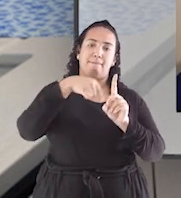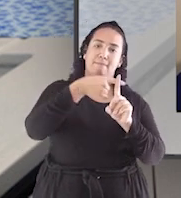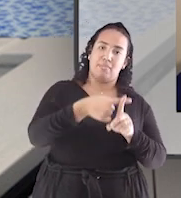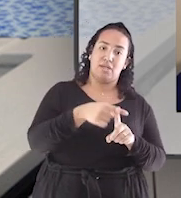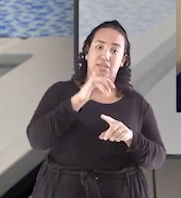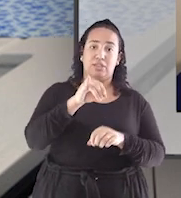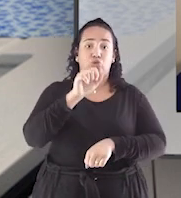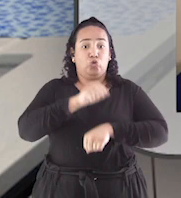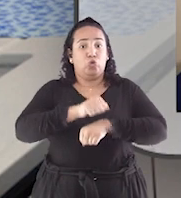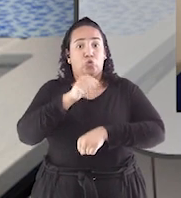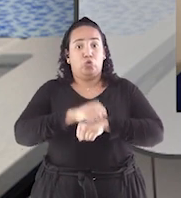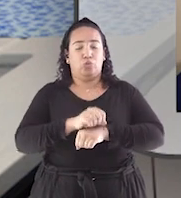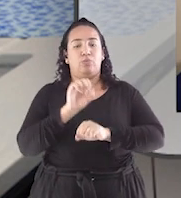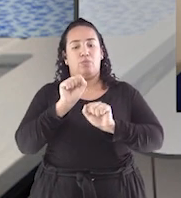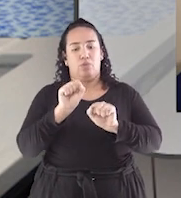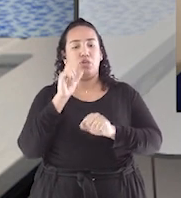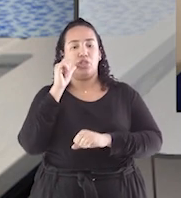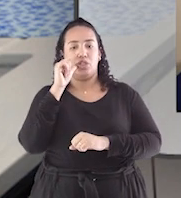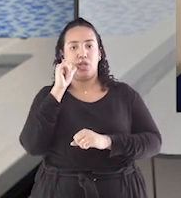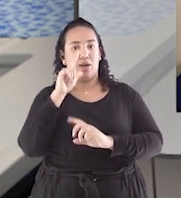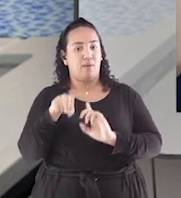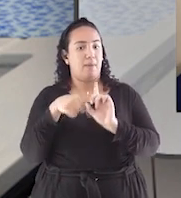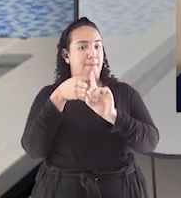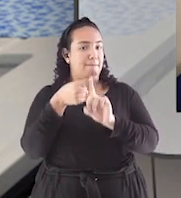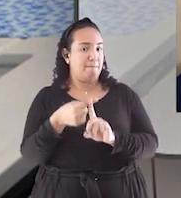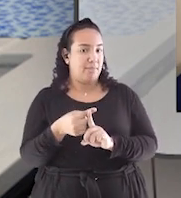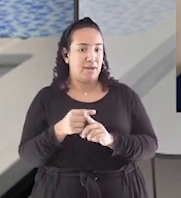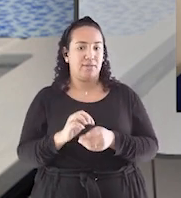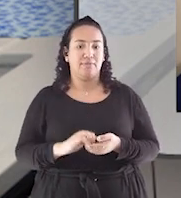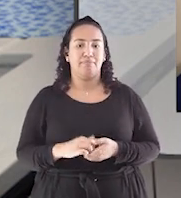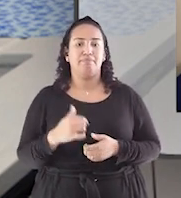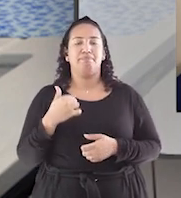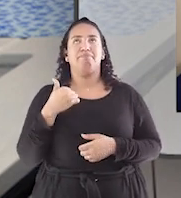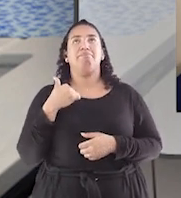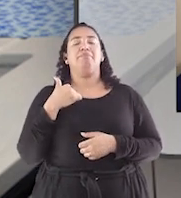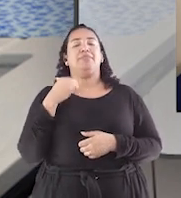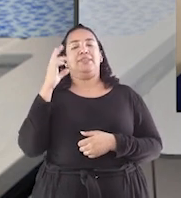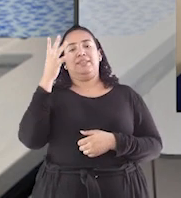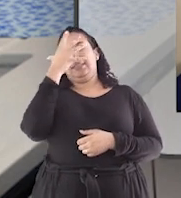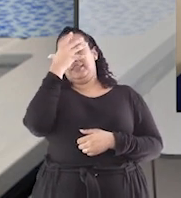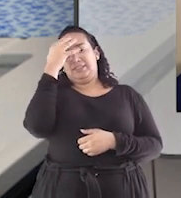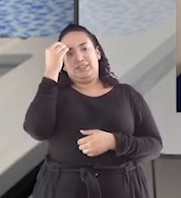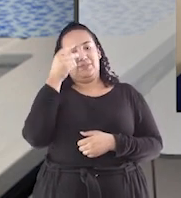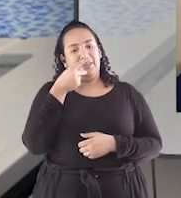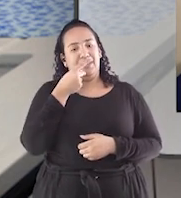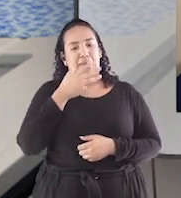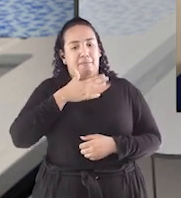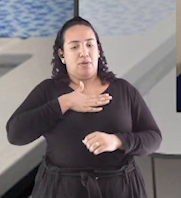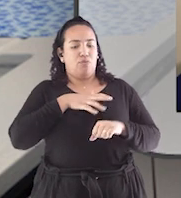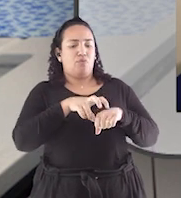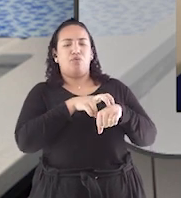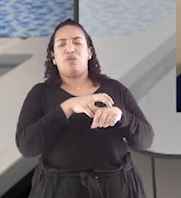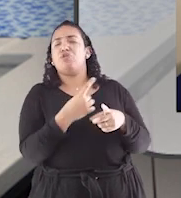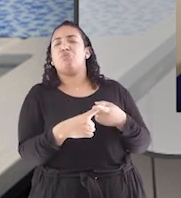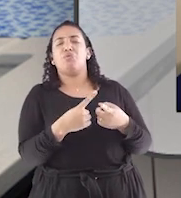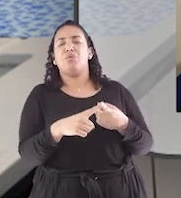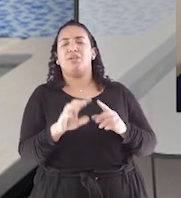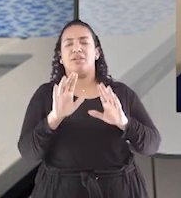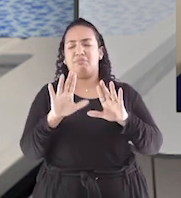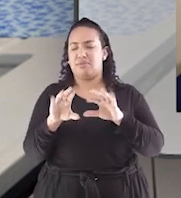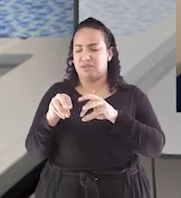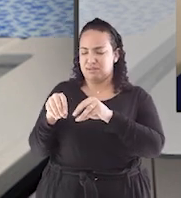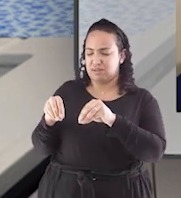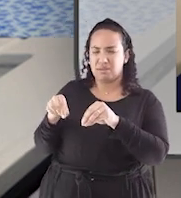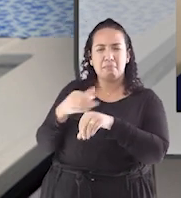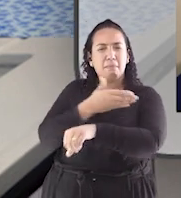Se ficar muito duro, coloca um pouquinho mais de água. Ah, e eu ia me esquecendo de dizer por que o meu está verde se o amido